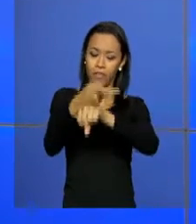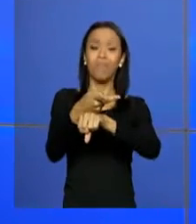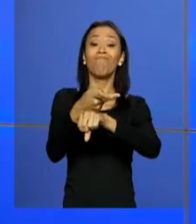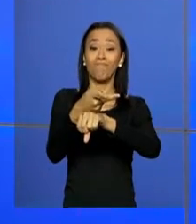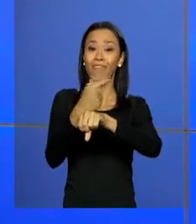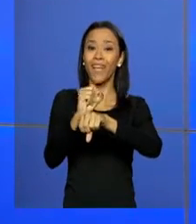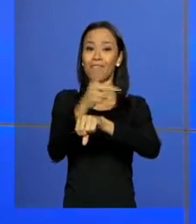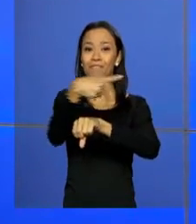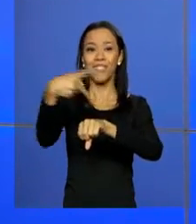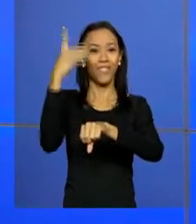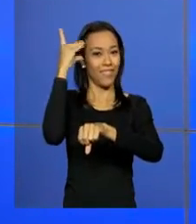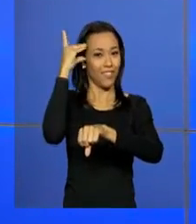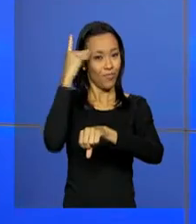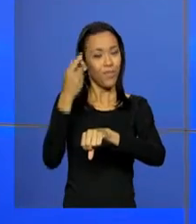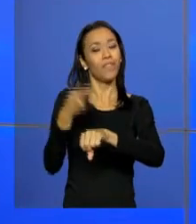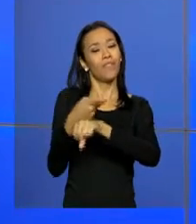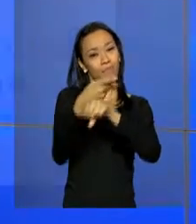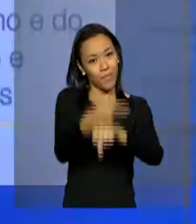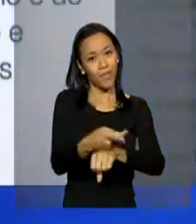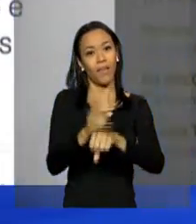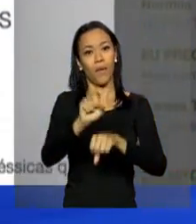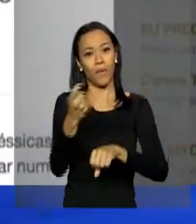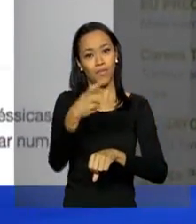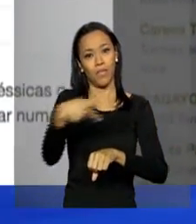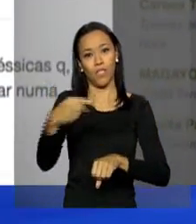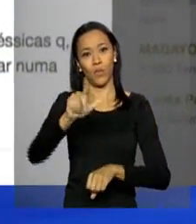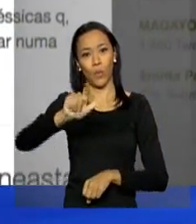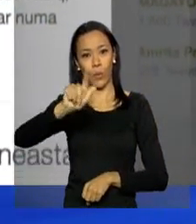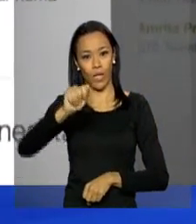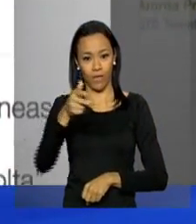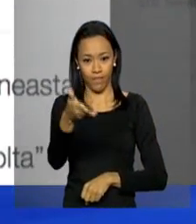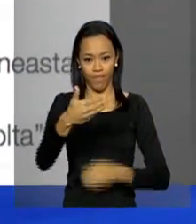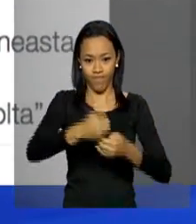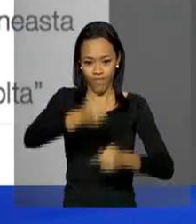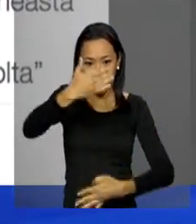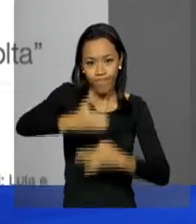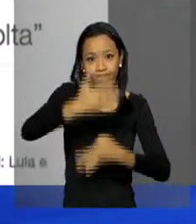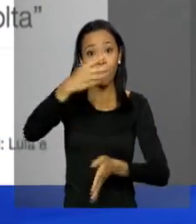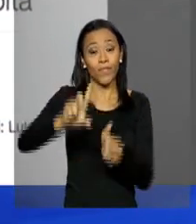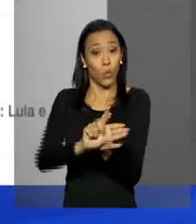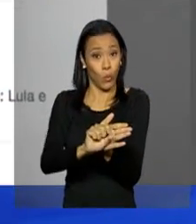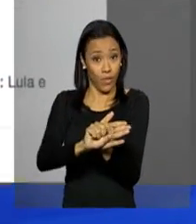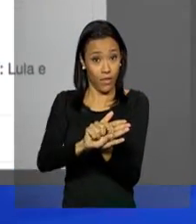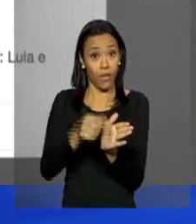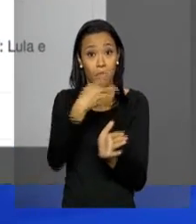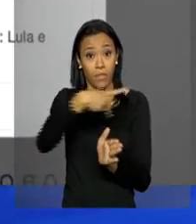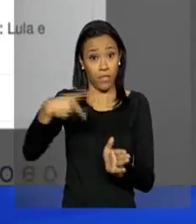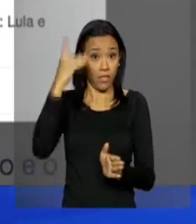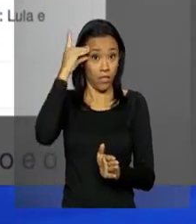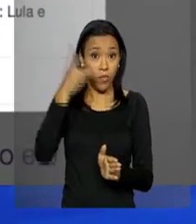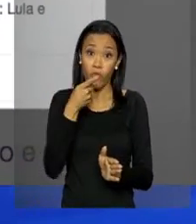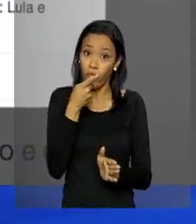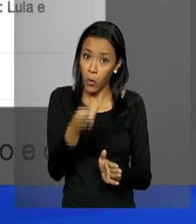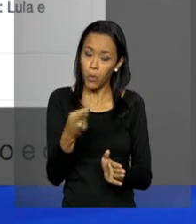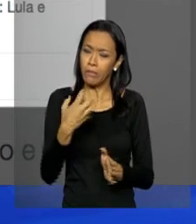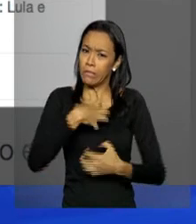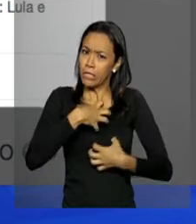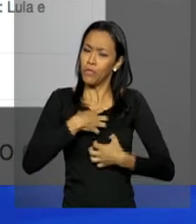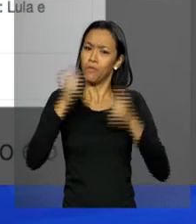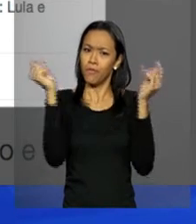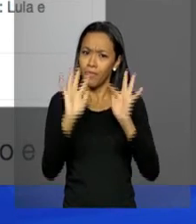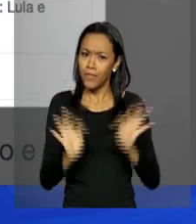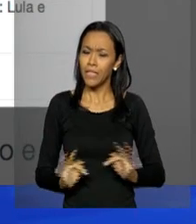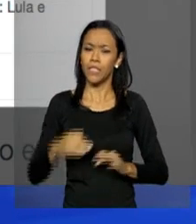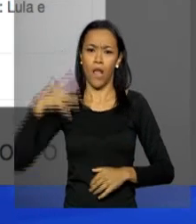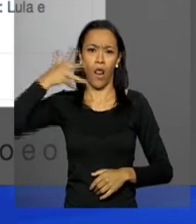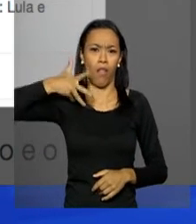Rousseff e ao ex-presidente Lula. Em post no Twitter, a presidenta Dilma Rousseff se disse muito feliz com o